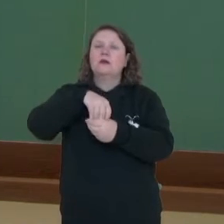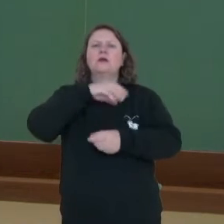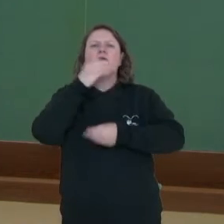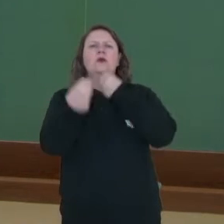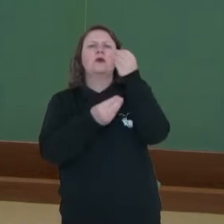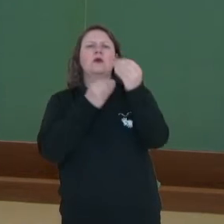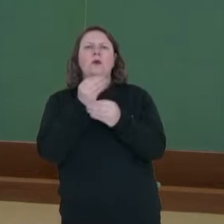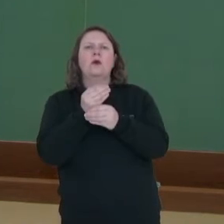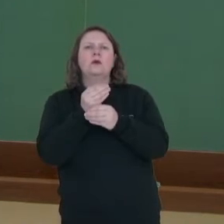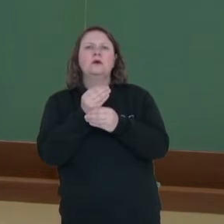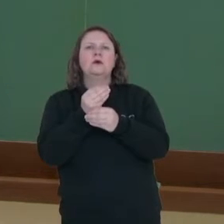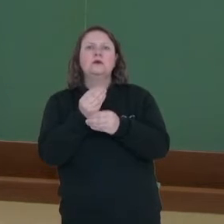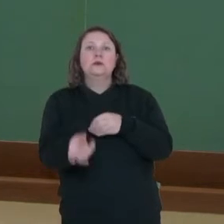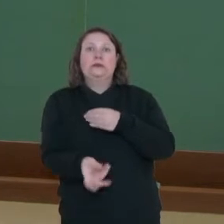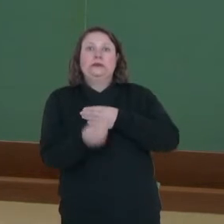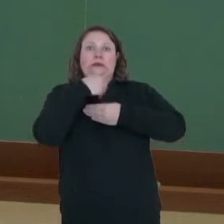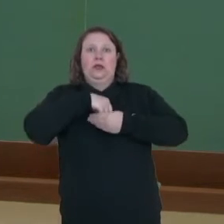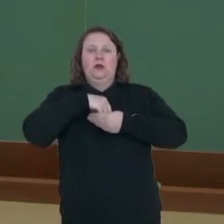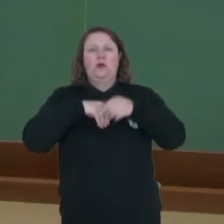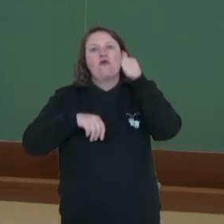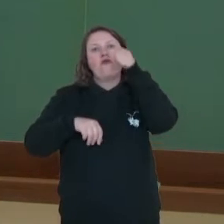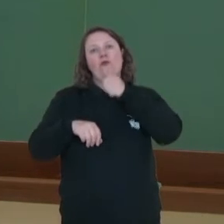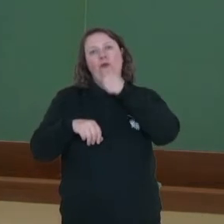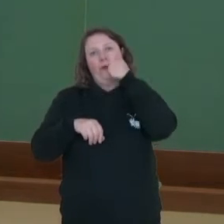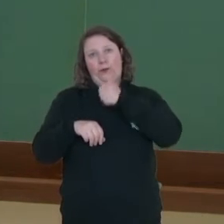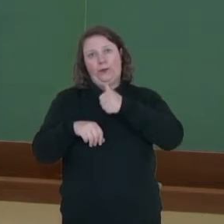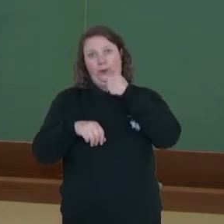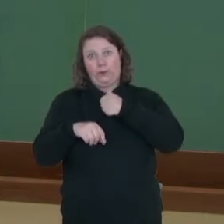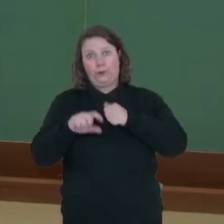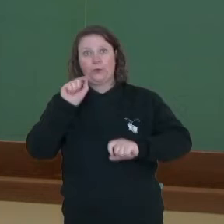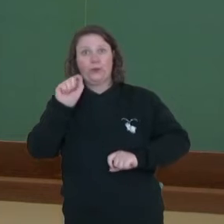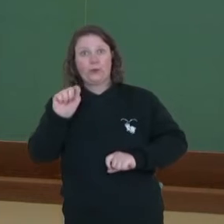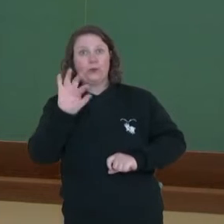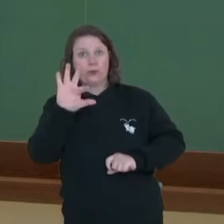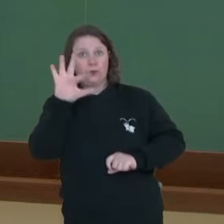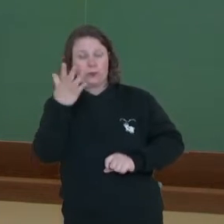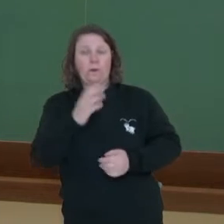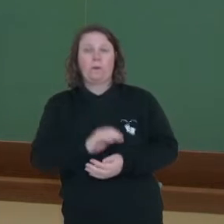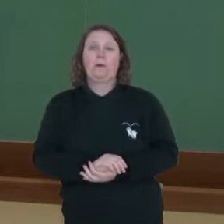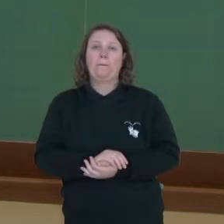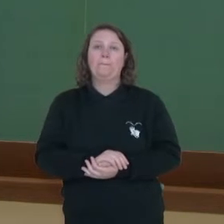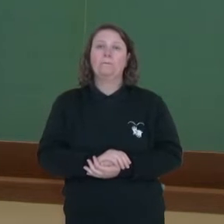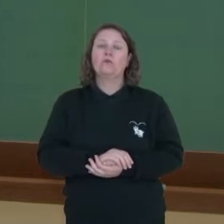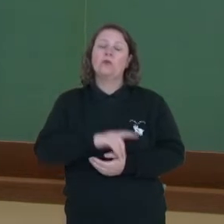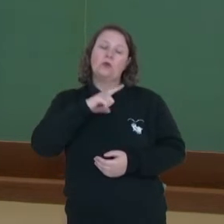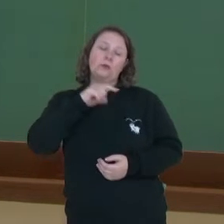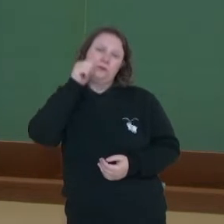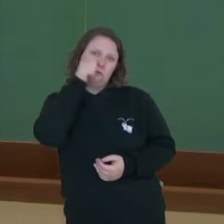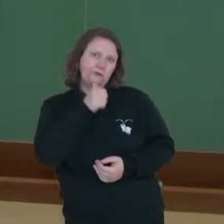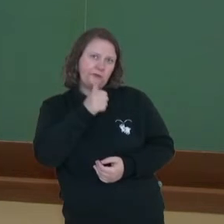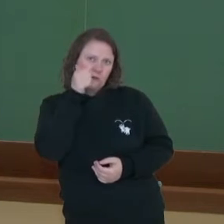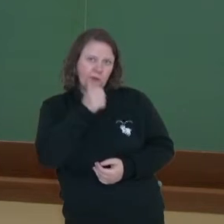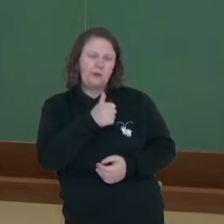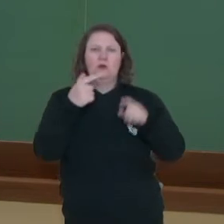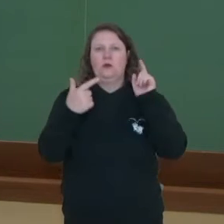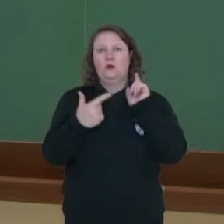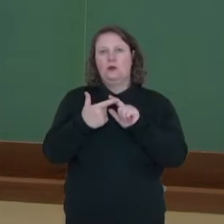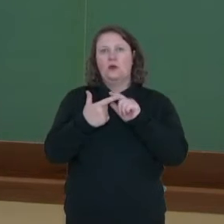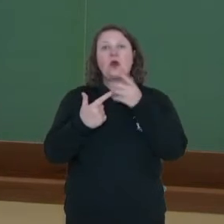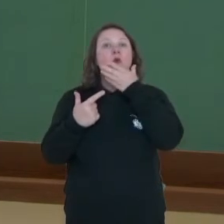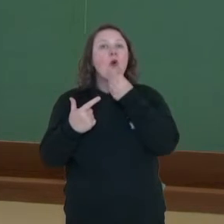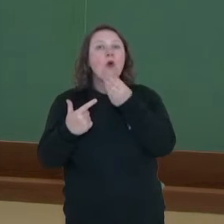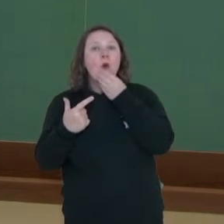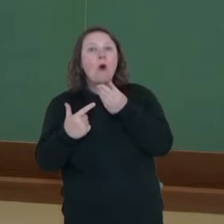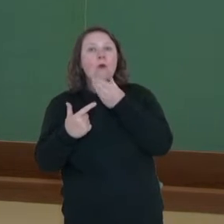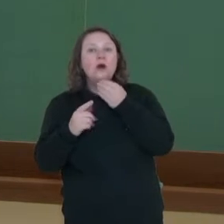dentro do corpo, geralmente, da fêmea. O que acontece? A fêmea produz o gameta feminino e o macho coloca